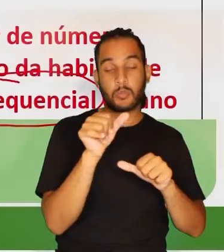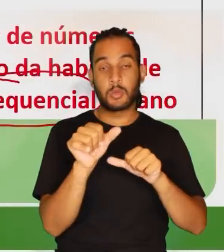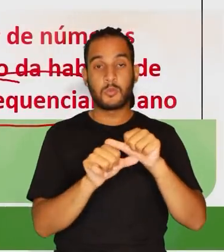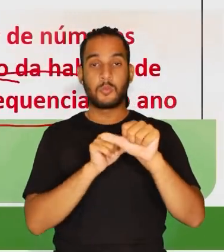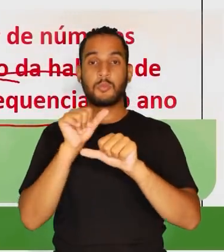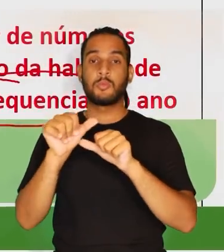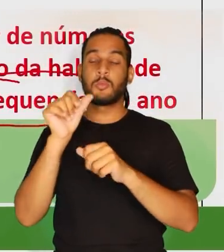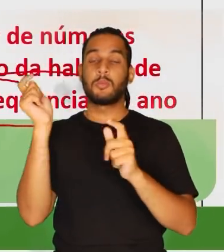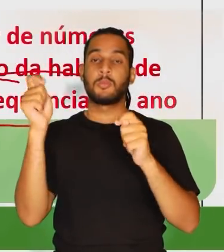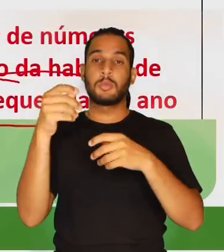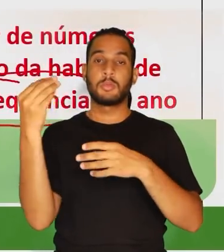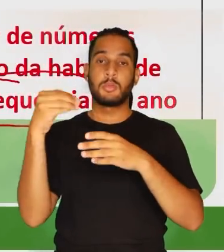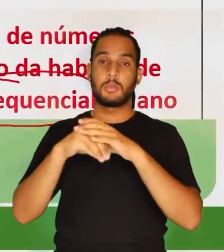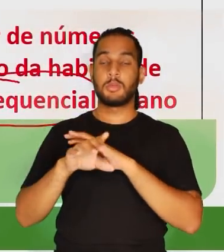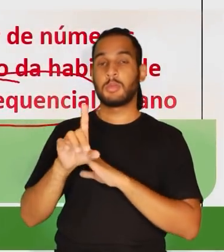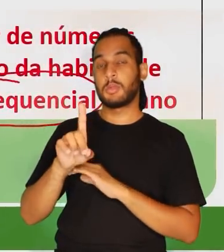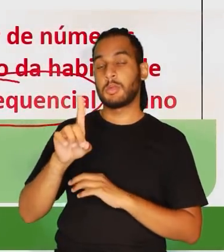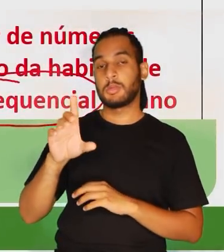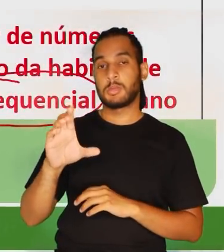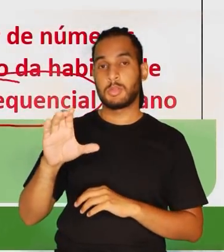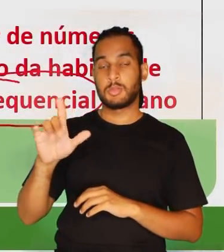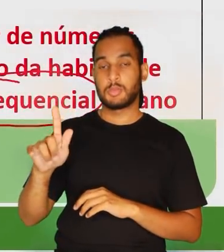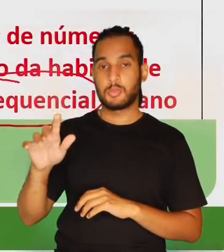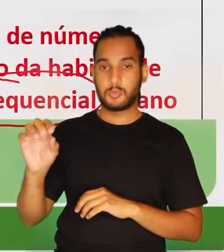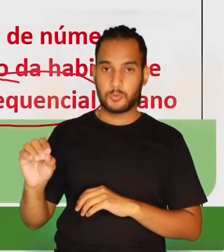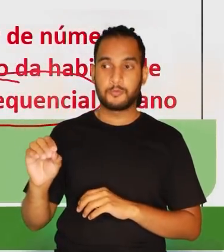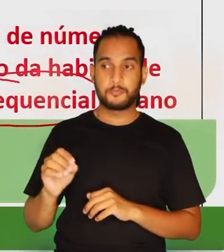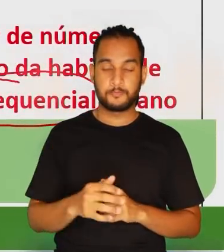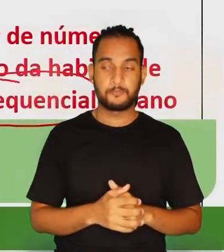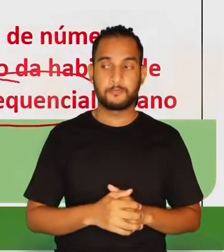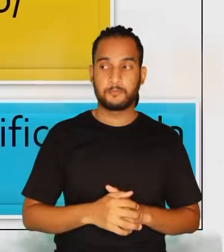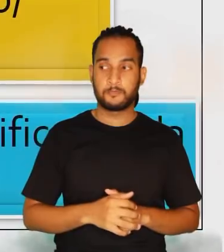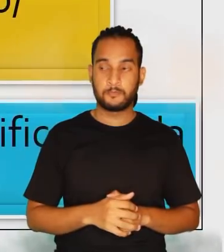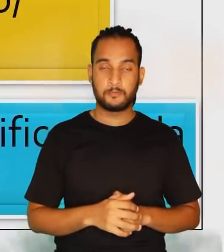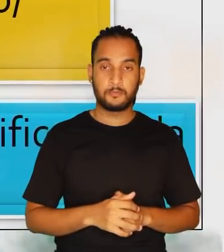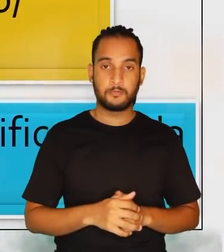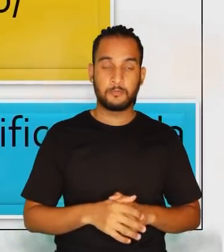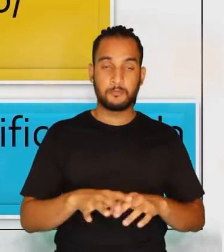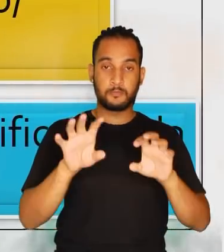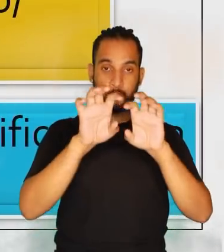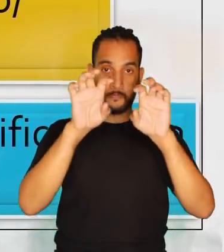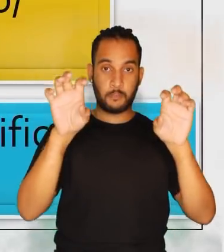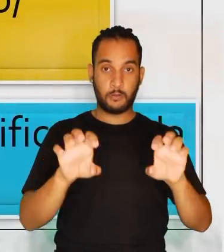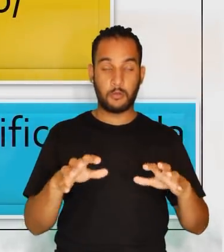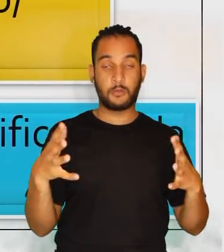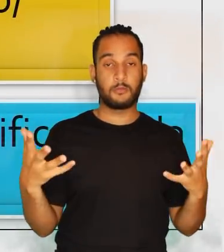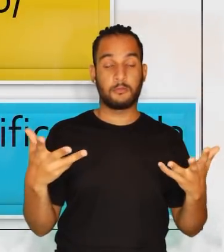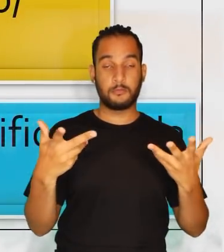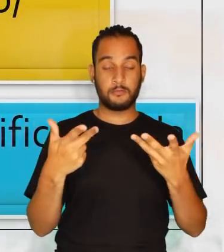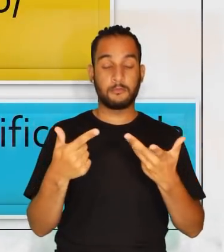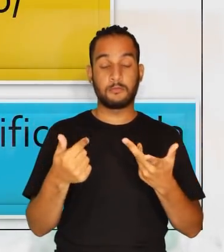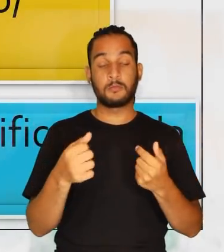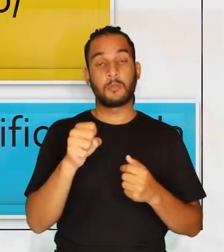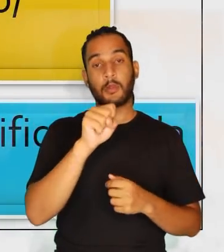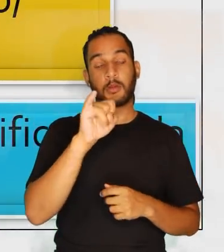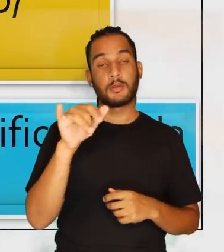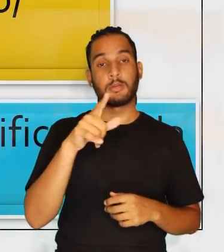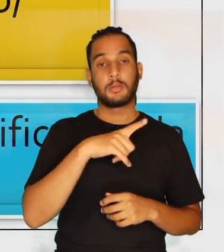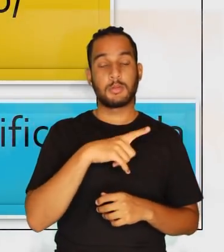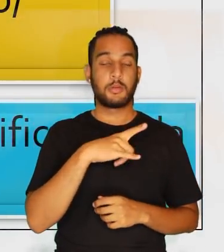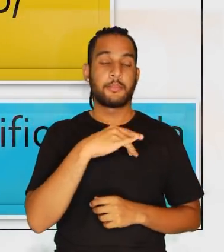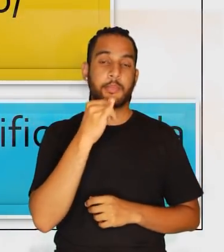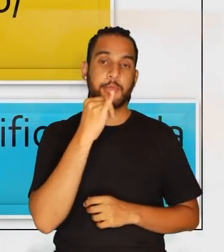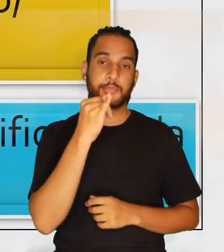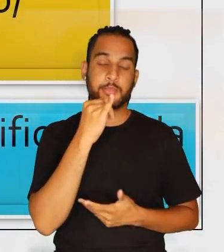partir da BNCC, modificou-se para colocar no DCGO ampliado. A estrutura dessa habilidade,